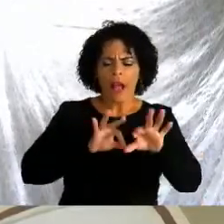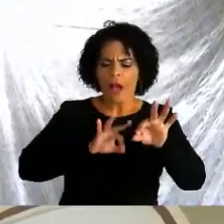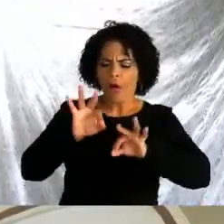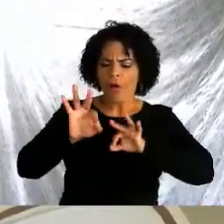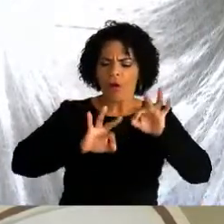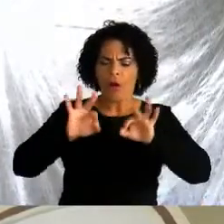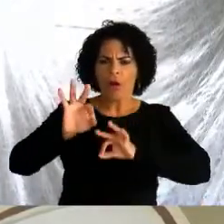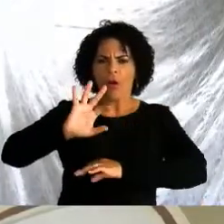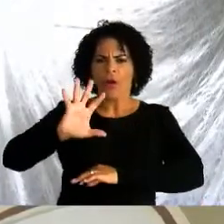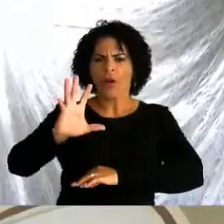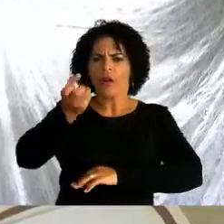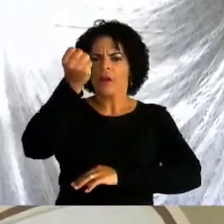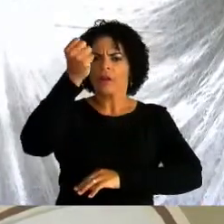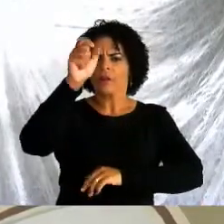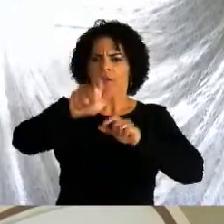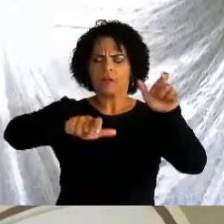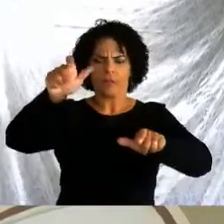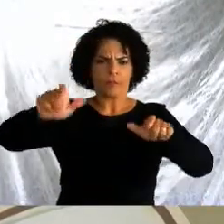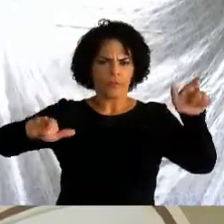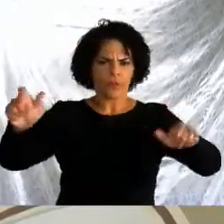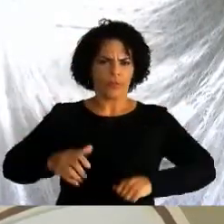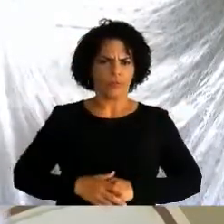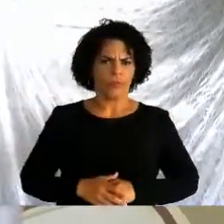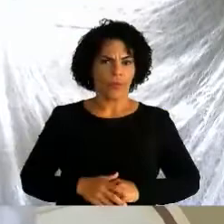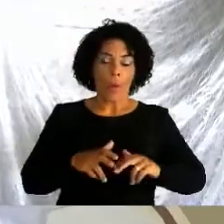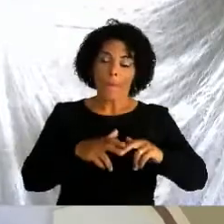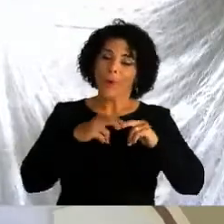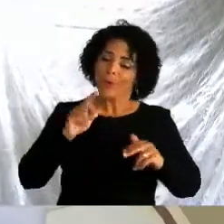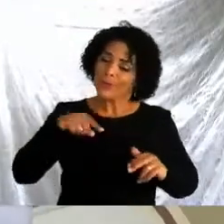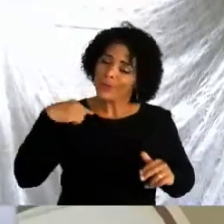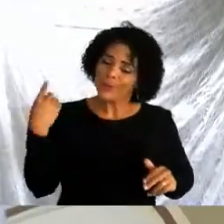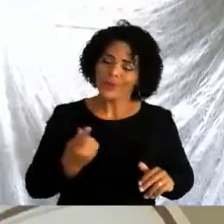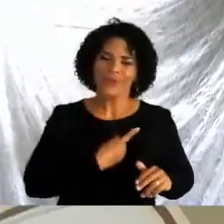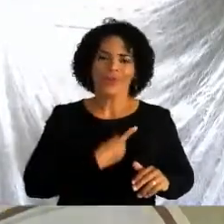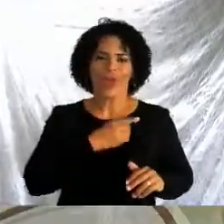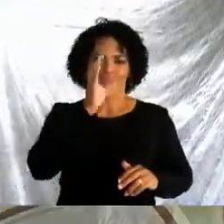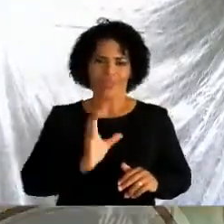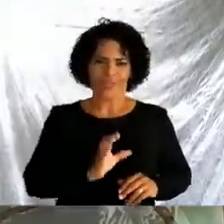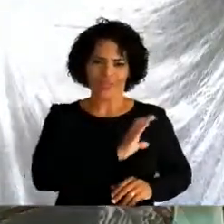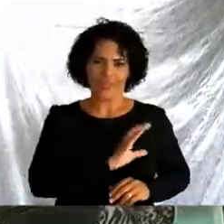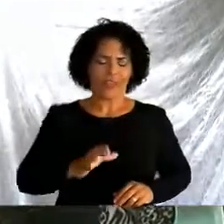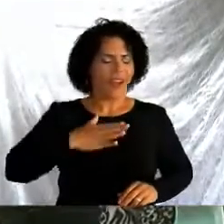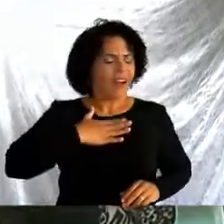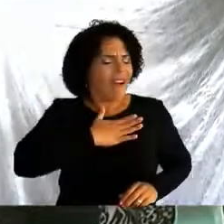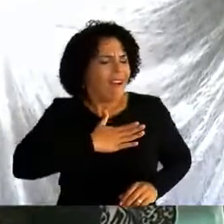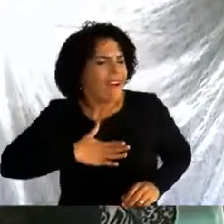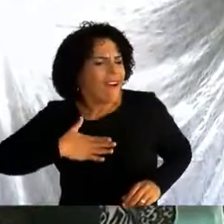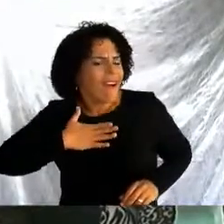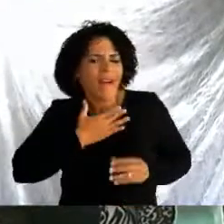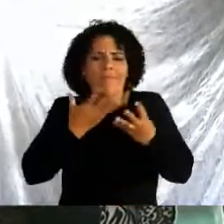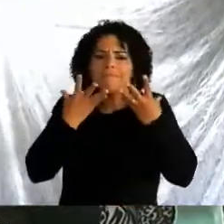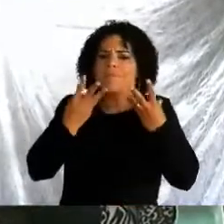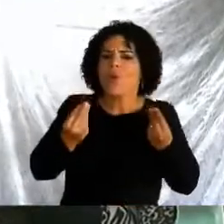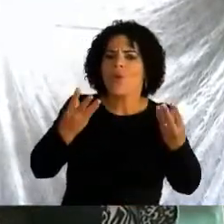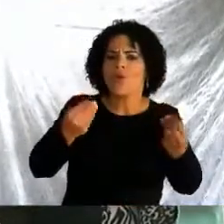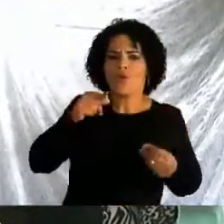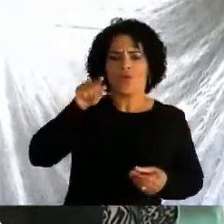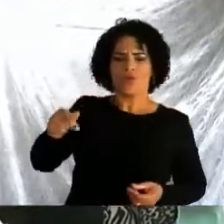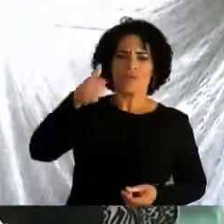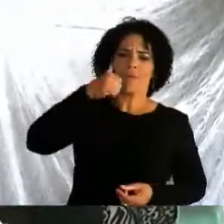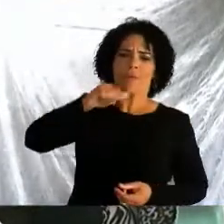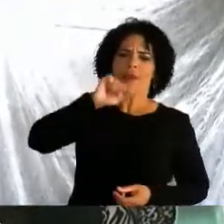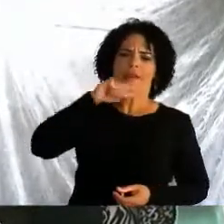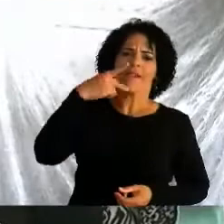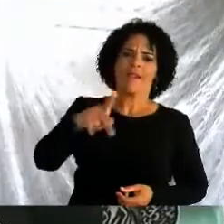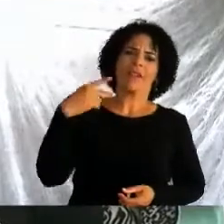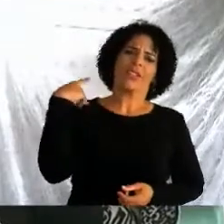redenção. Por isso, exaltamos, por isso admiramos tanto a Mãe de Jesus.